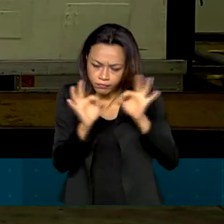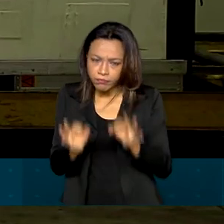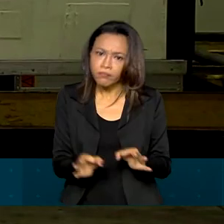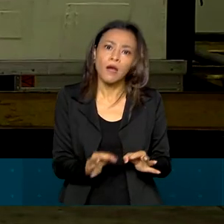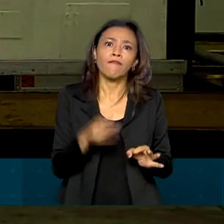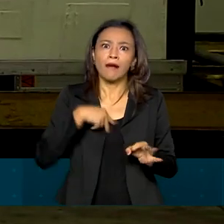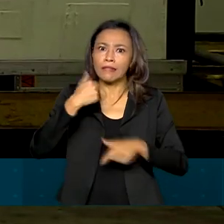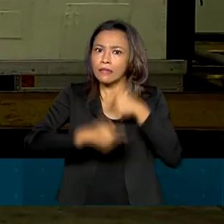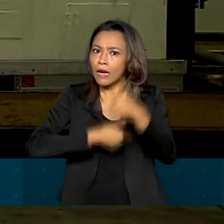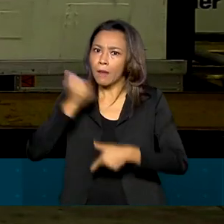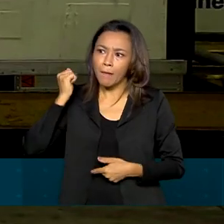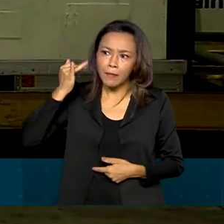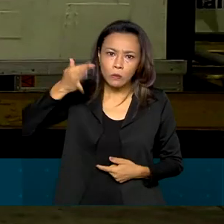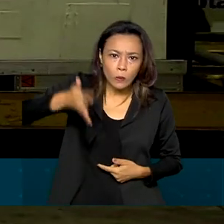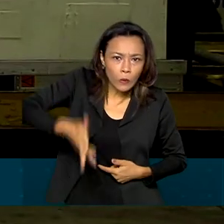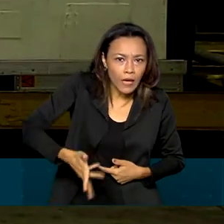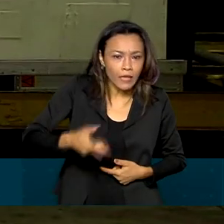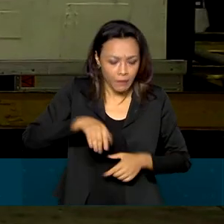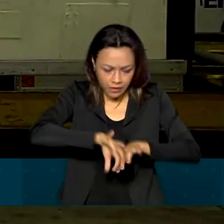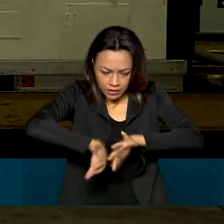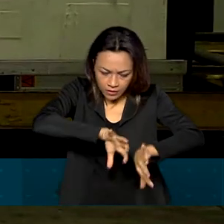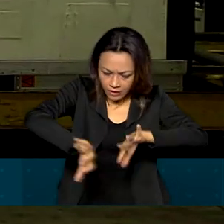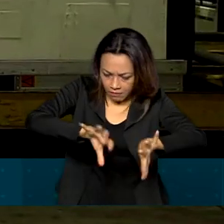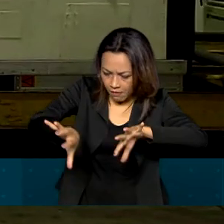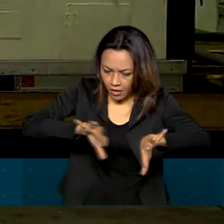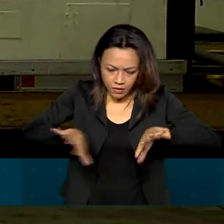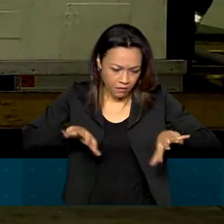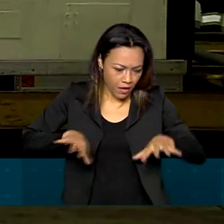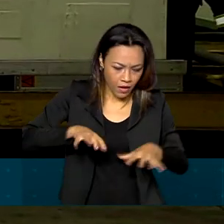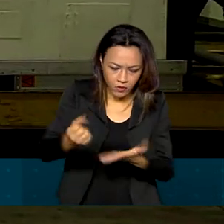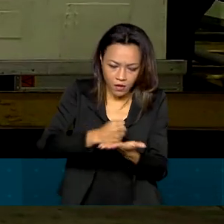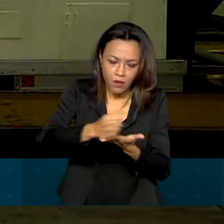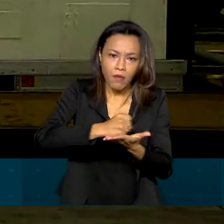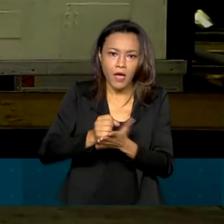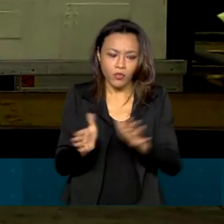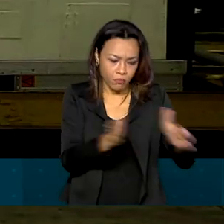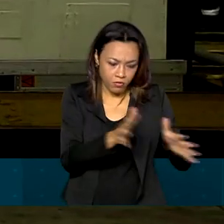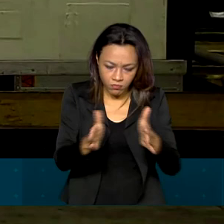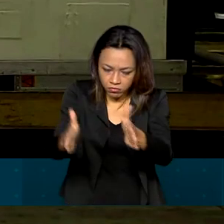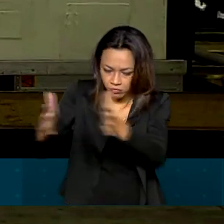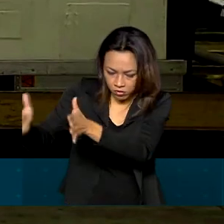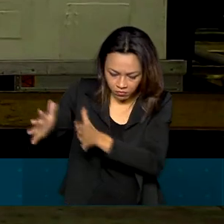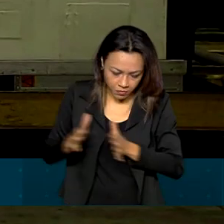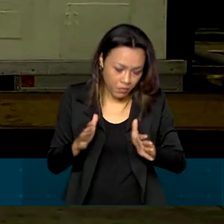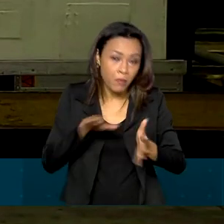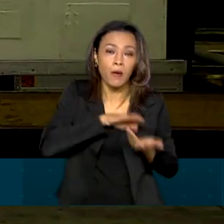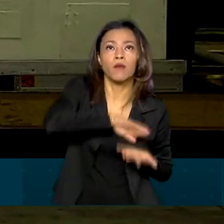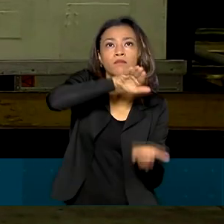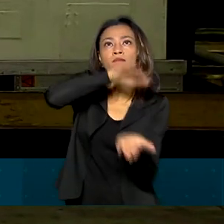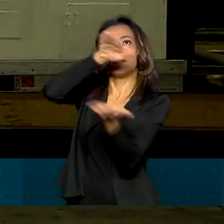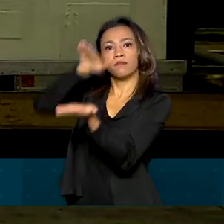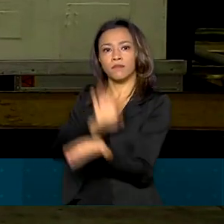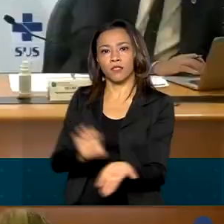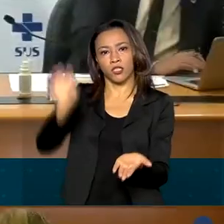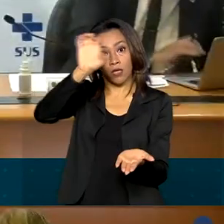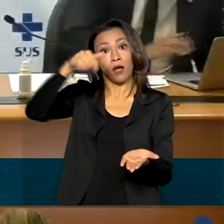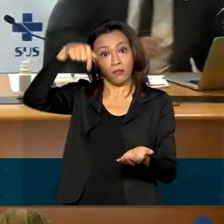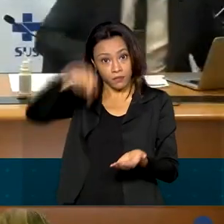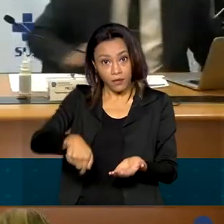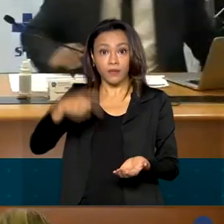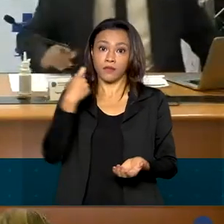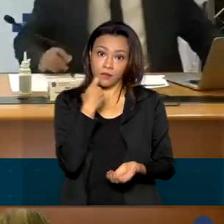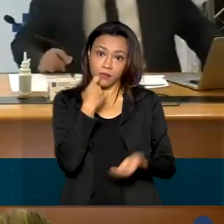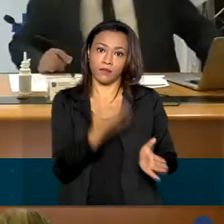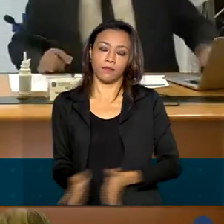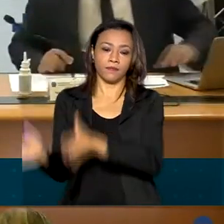madrugada adentro para separar todos os medicamentos e enviá-los aos estados ainda nesta sexta-feira. O